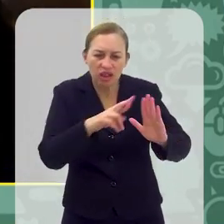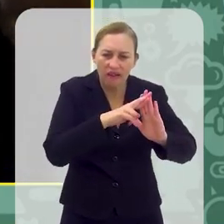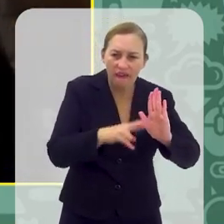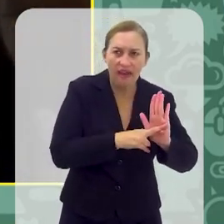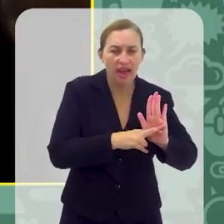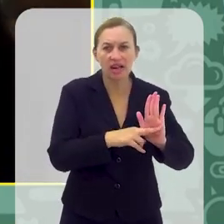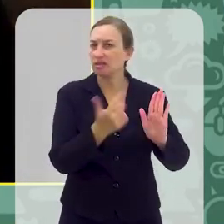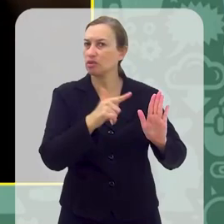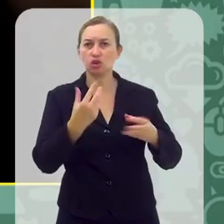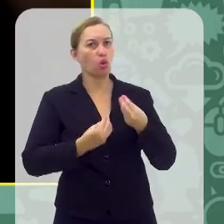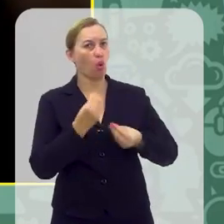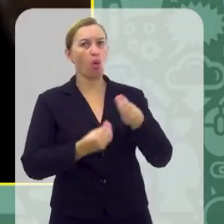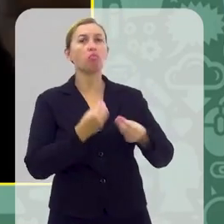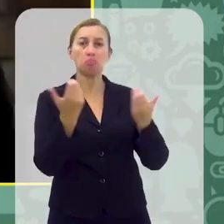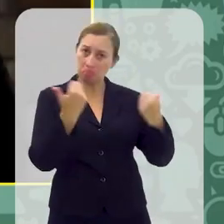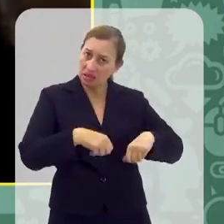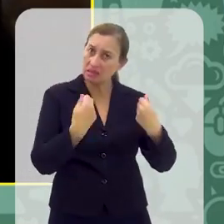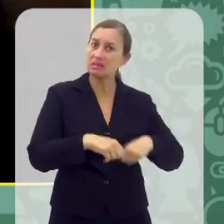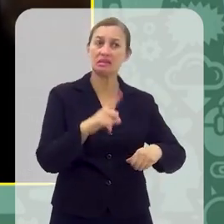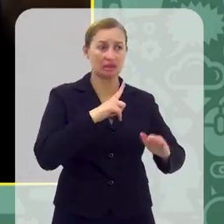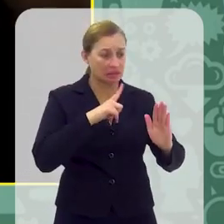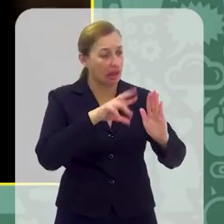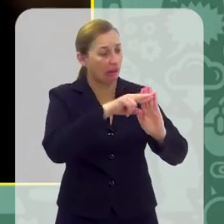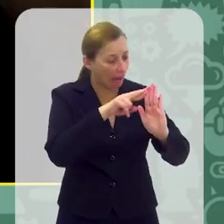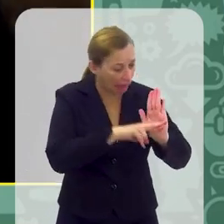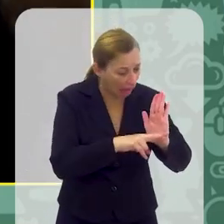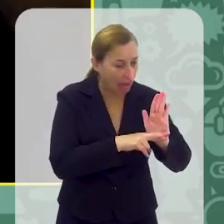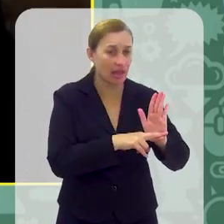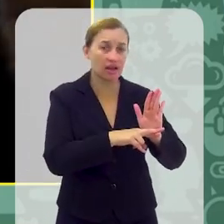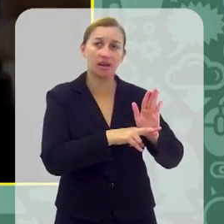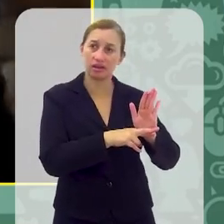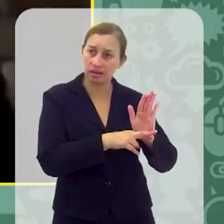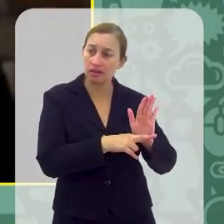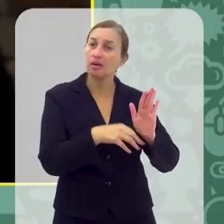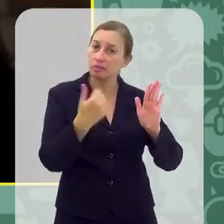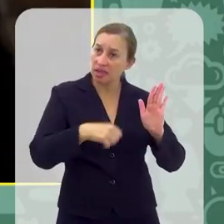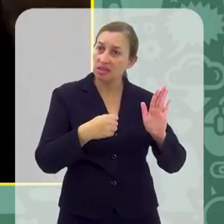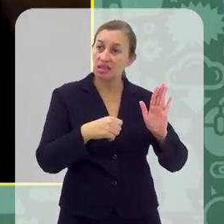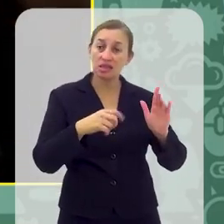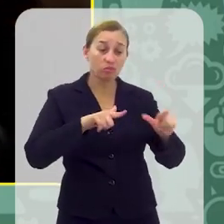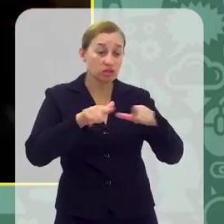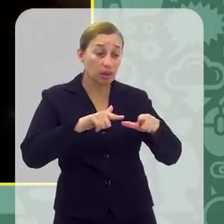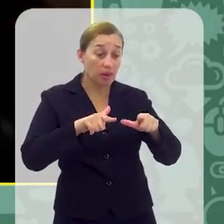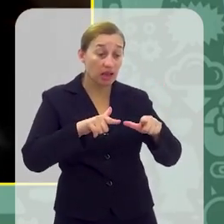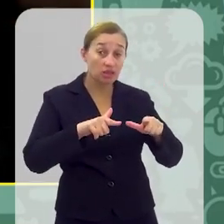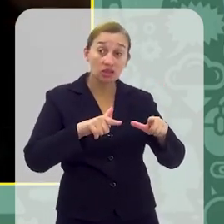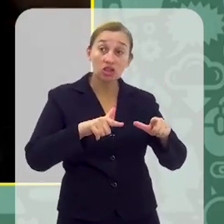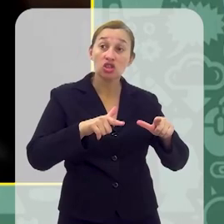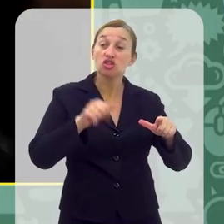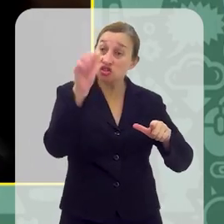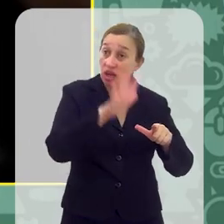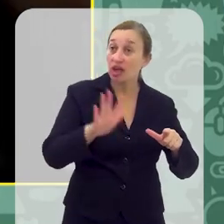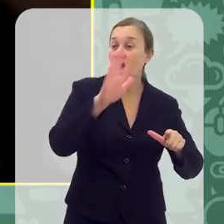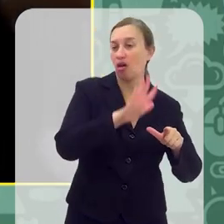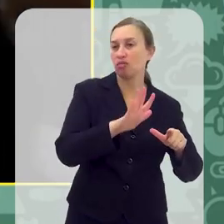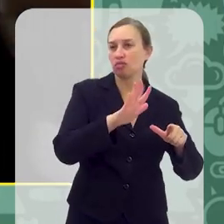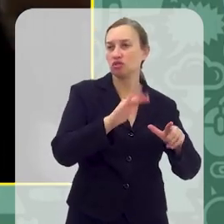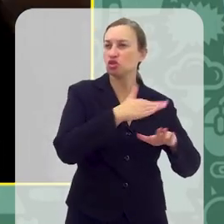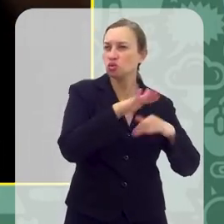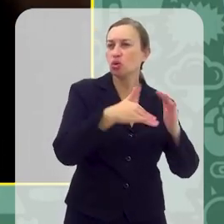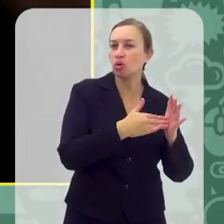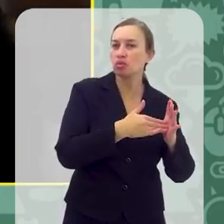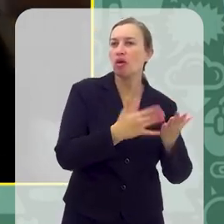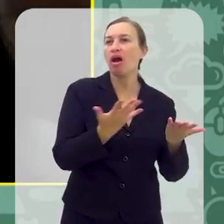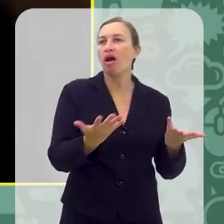mas não dá para ser uma terra de ninguém. Precisa ser um trabalho de todo mundo, pelo menos eu entendo dessa forma. E aí,